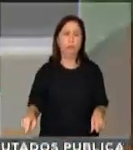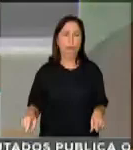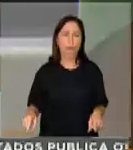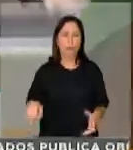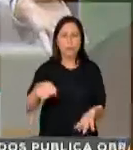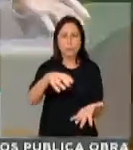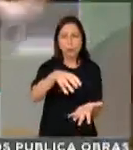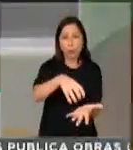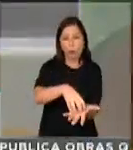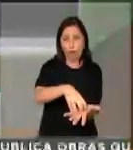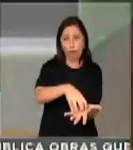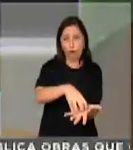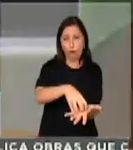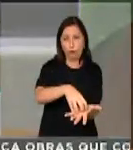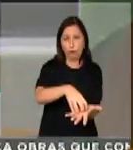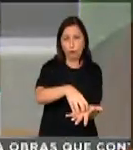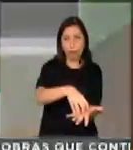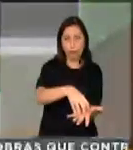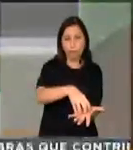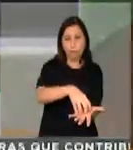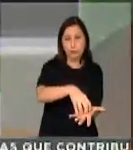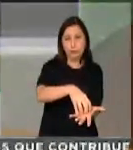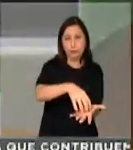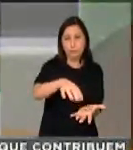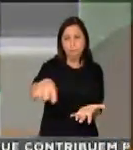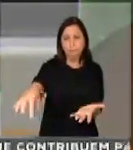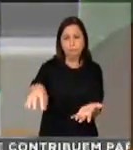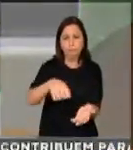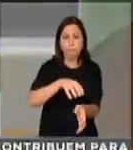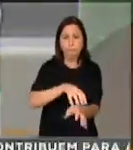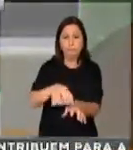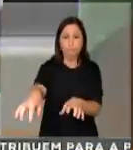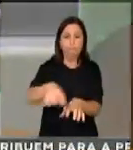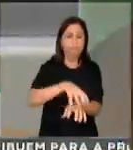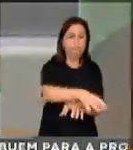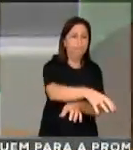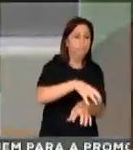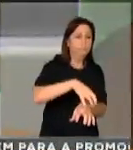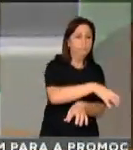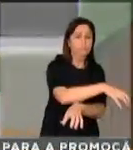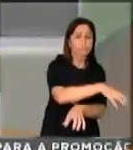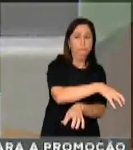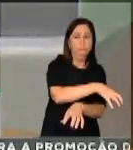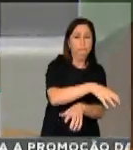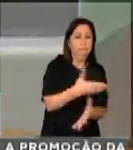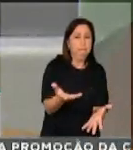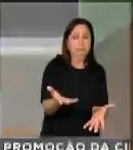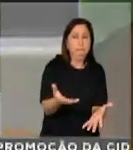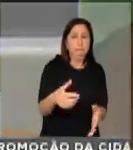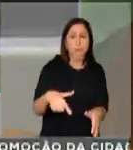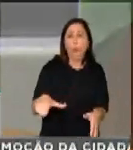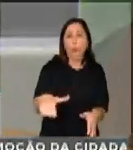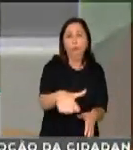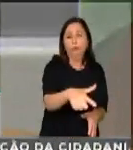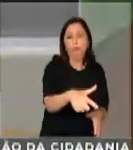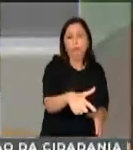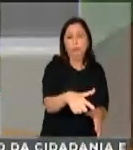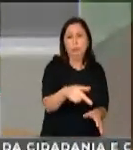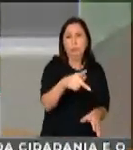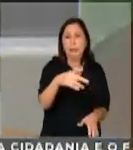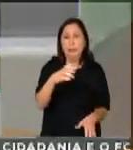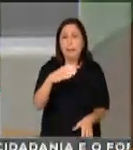órgão servindo a outro órgão e essa PEC está aqui desde 2002, uma proposta nossa,